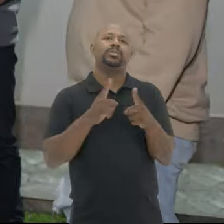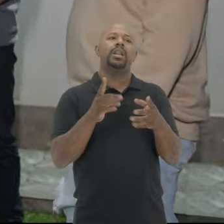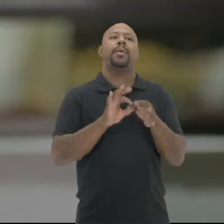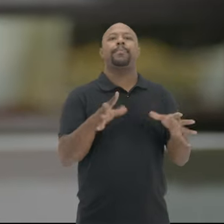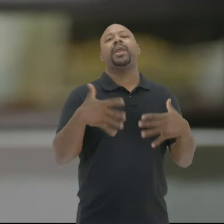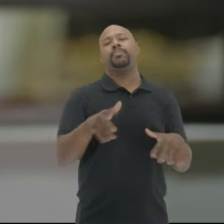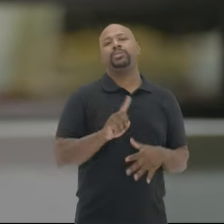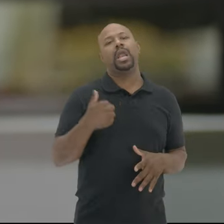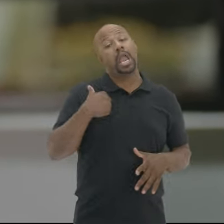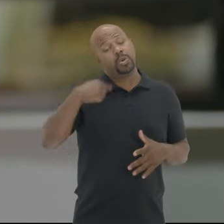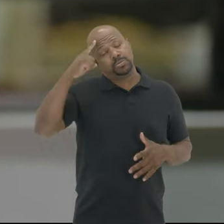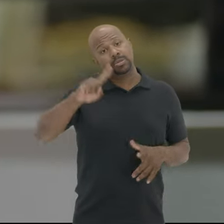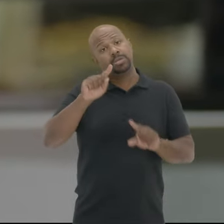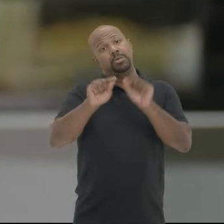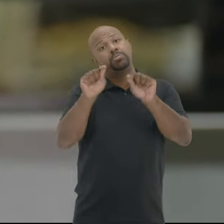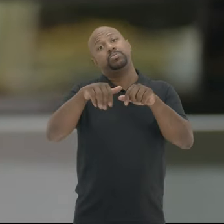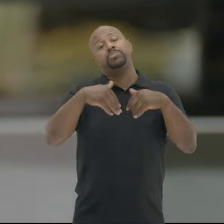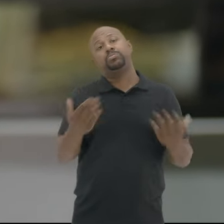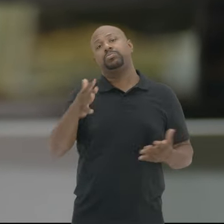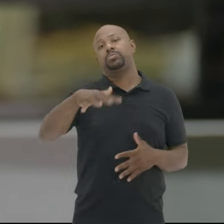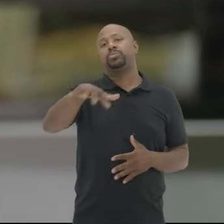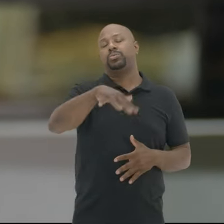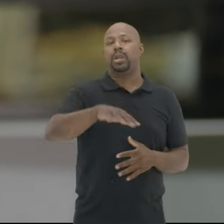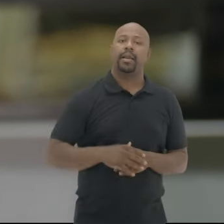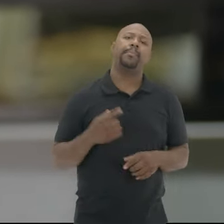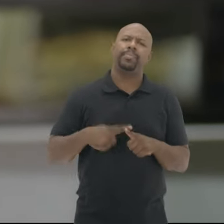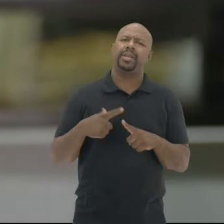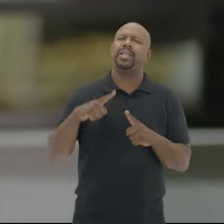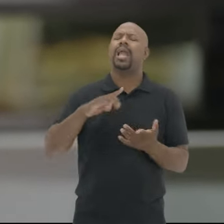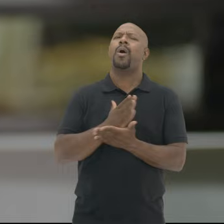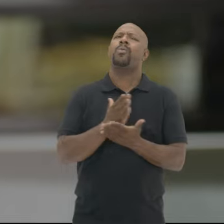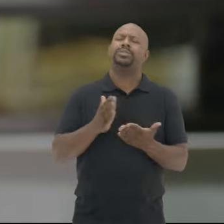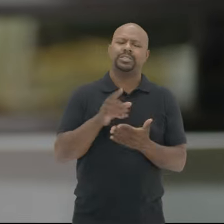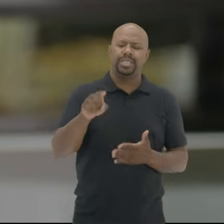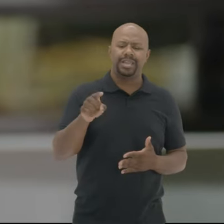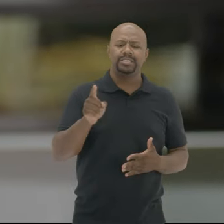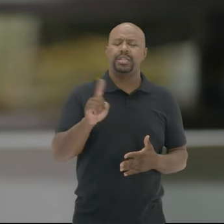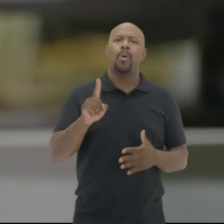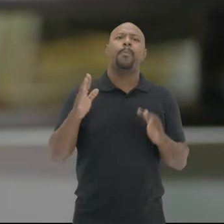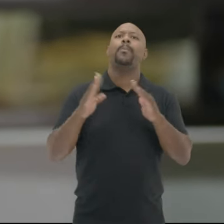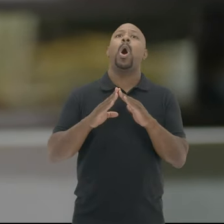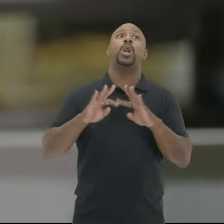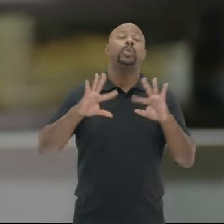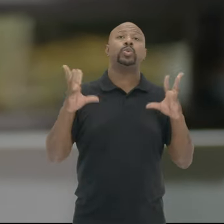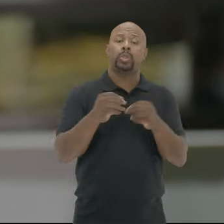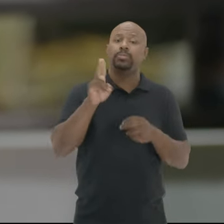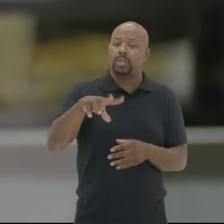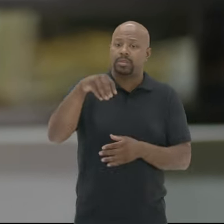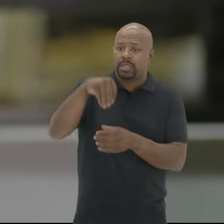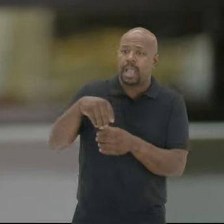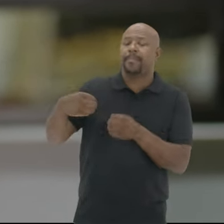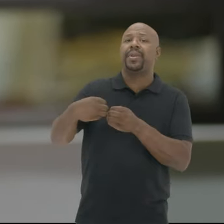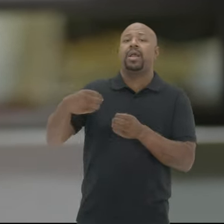está querendo permitir Daí eu não sei O que vai ser dos pobres Porque tem uns assim Que eles não moram Todo mundo